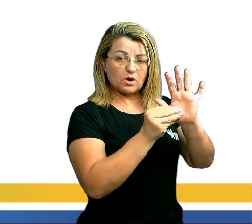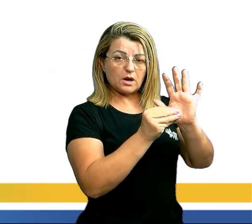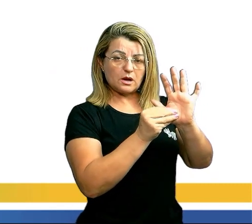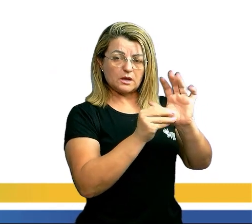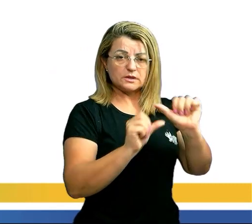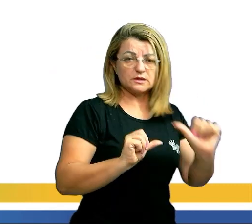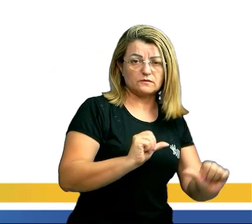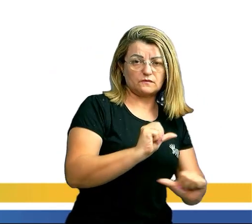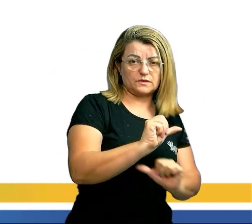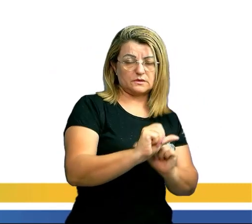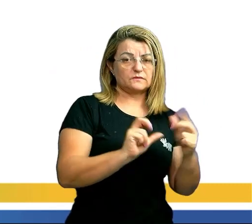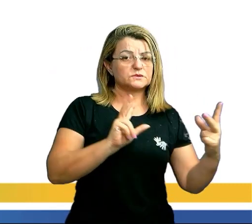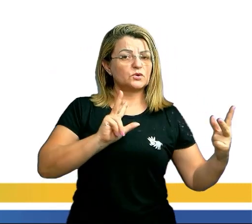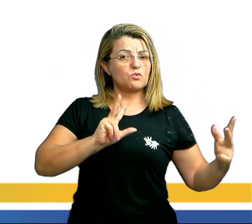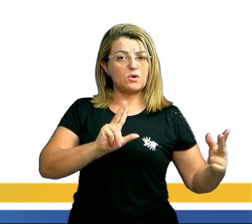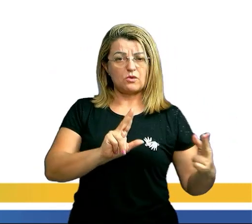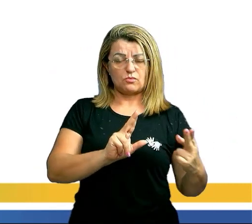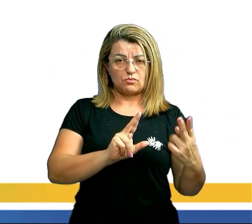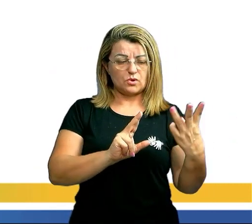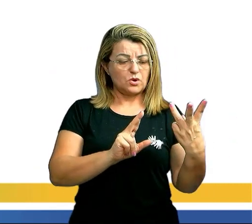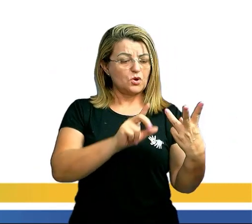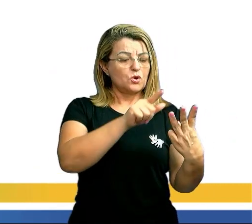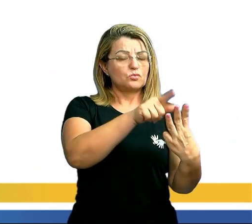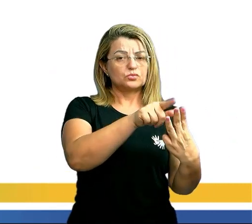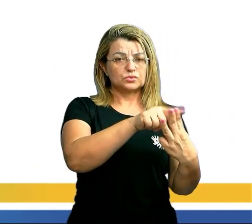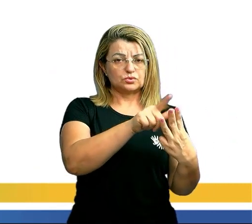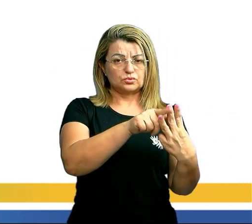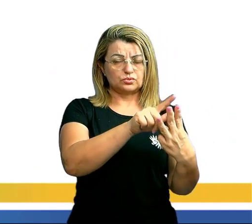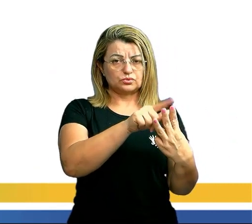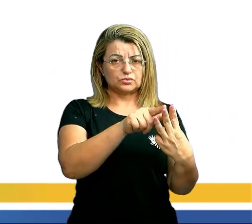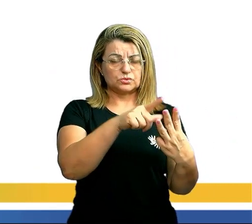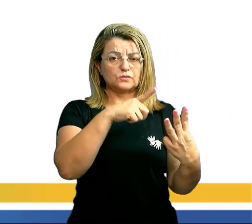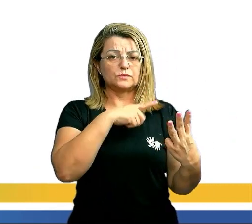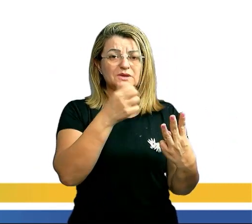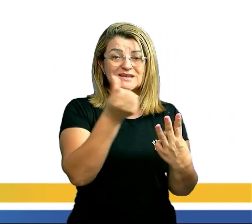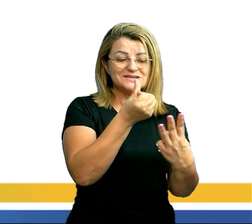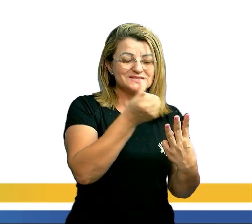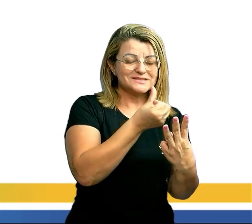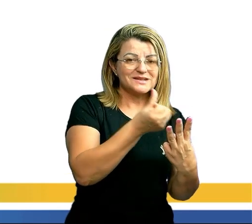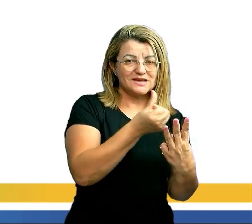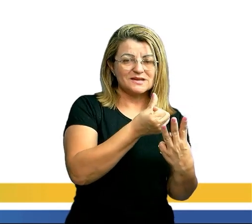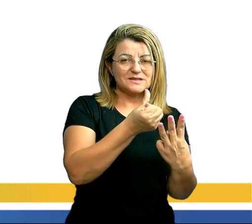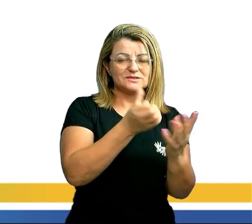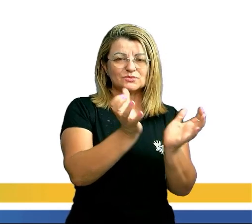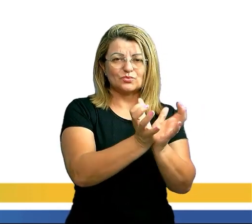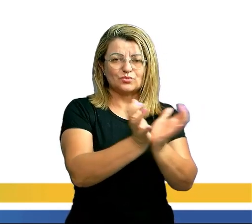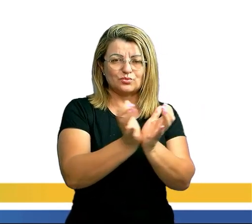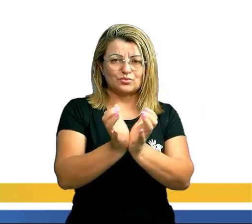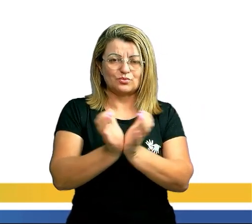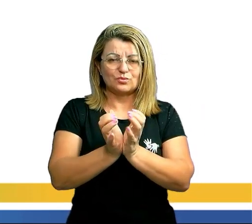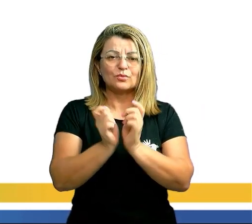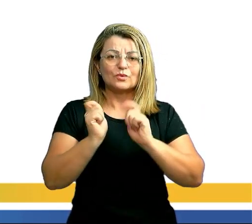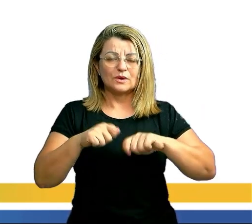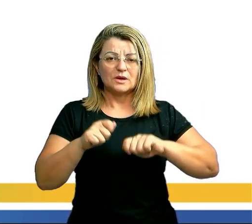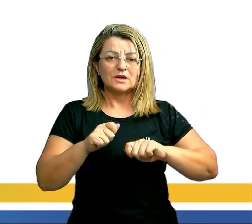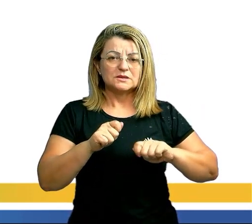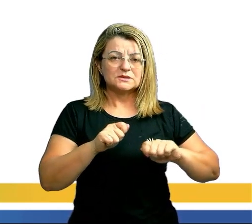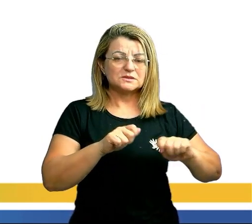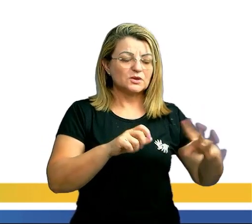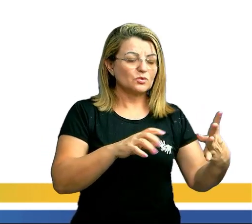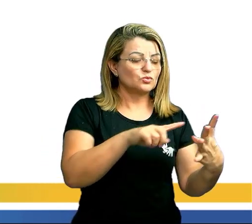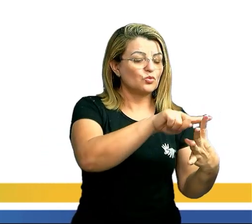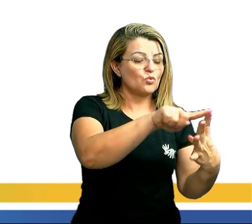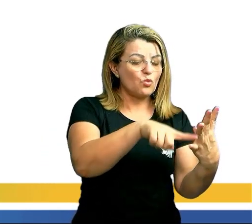D, B são os mesmos dois, tá? Então eu vou ter seis combinações possíveis, tá? Se eu pegar quatro para